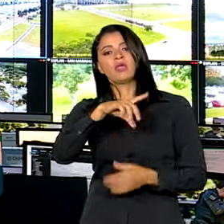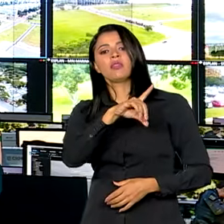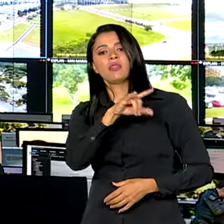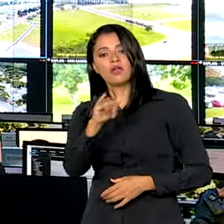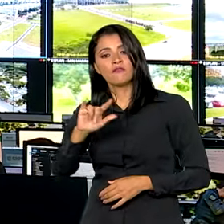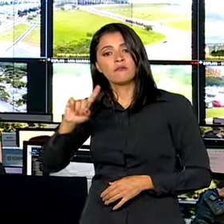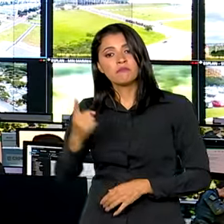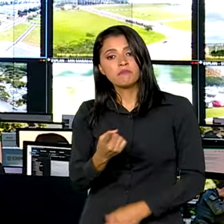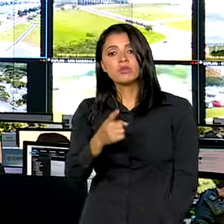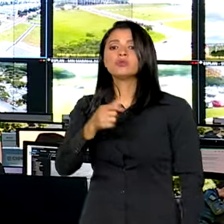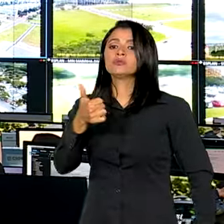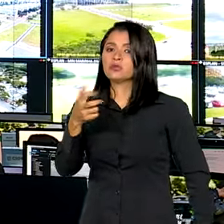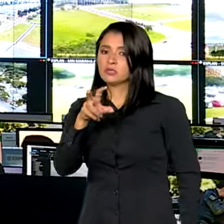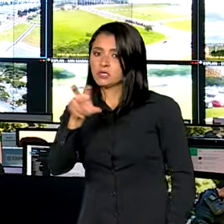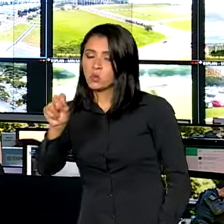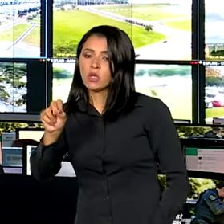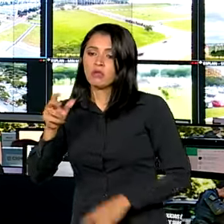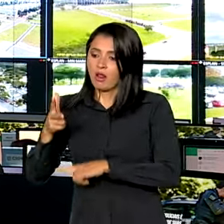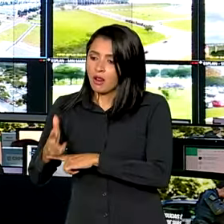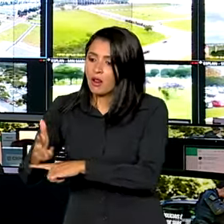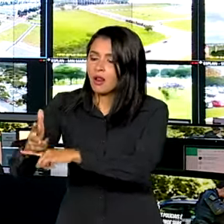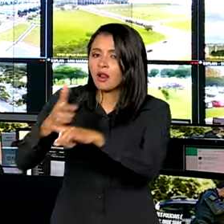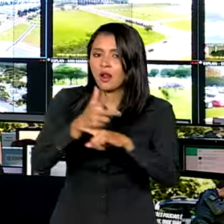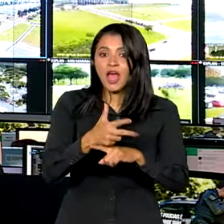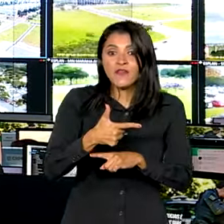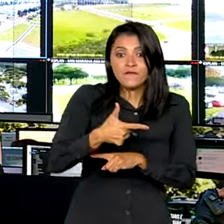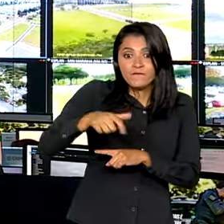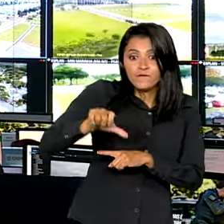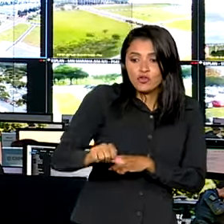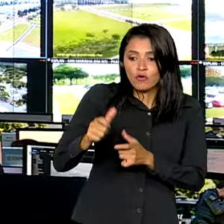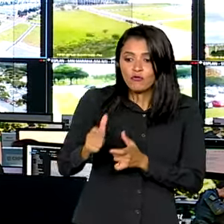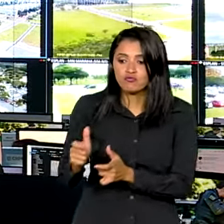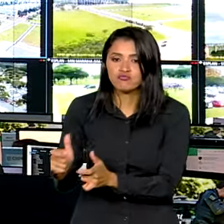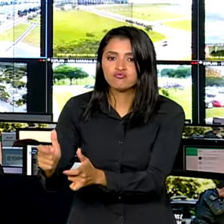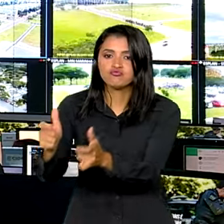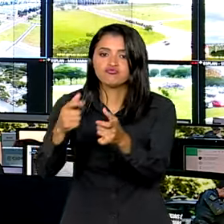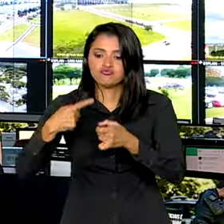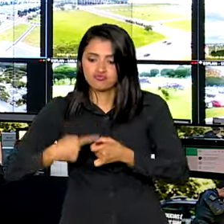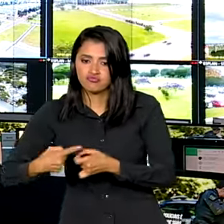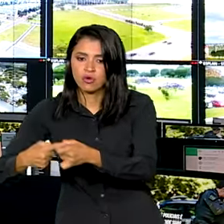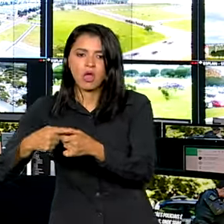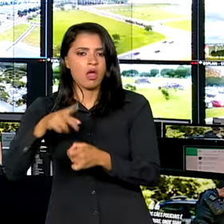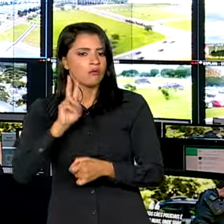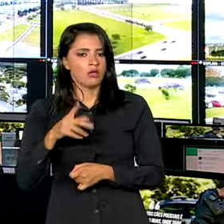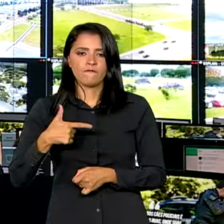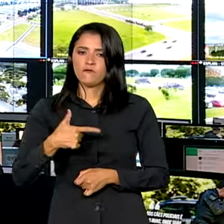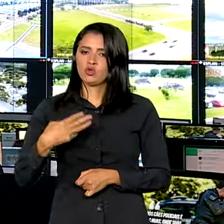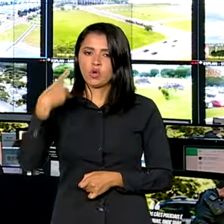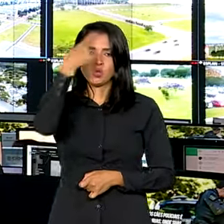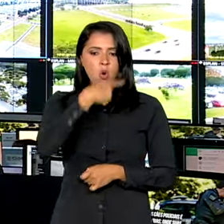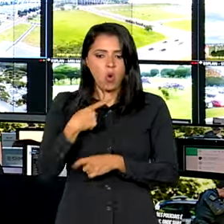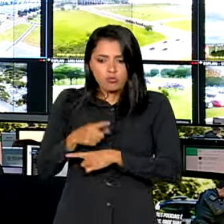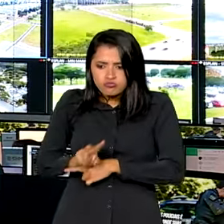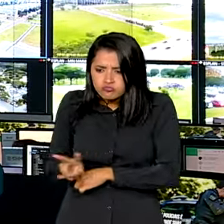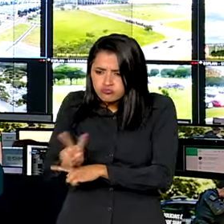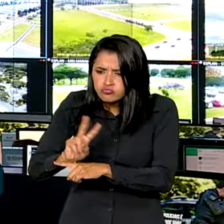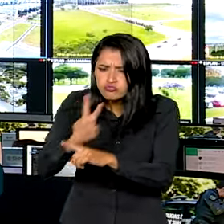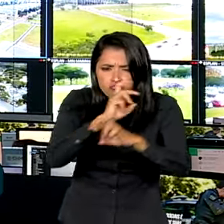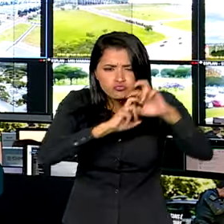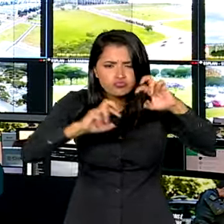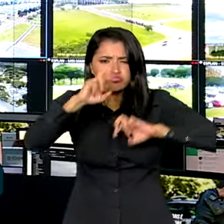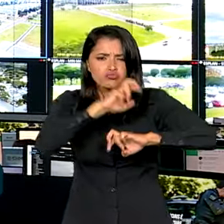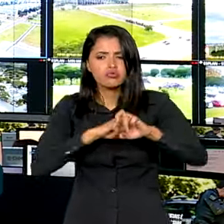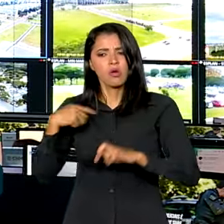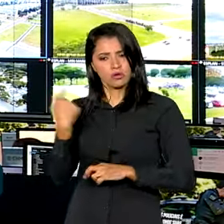câmeras instaladas em 29 regiões administrativas. O monitoramento é 24 horas. Aqui o Centro Integrado trabalha 24 horas.